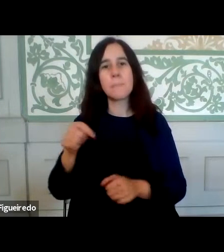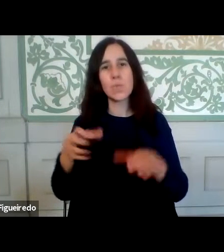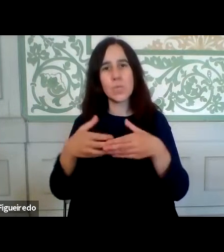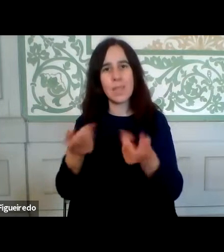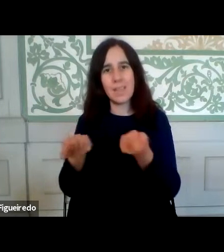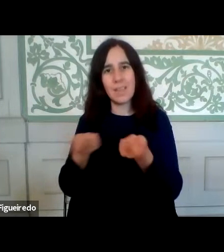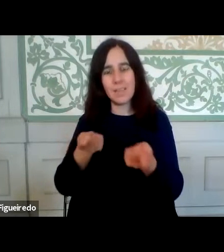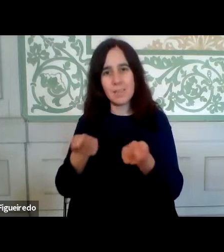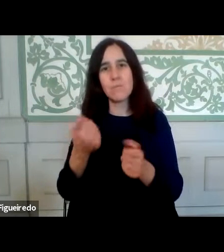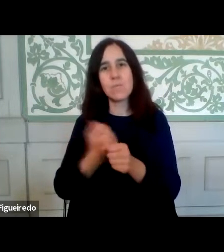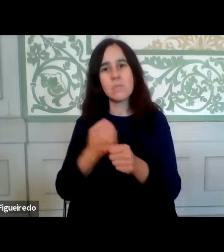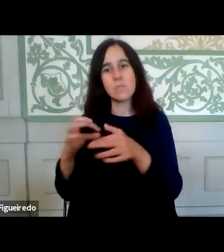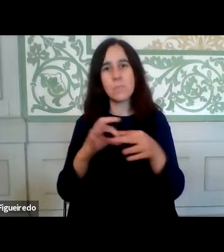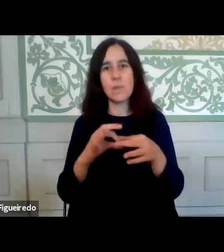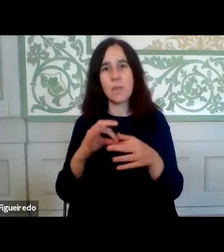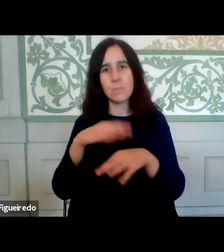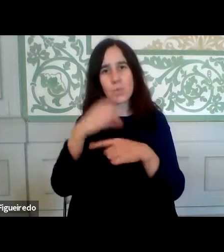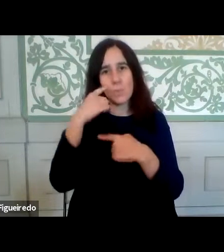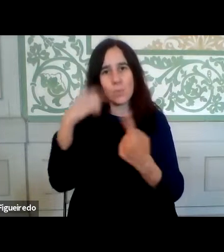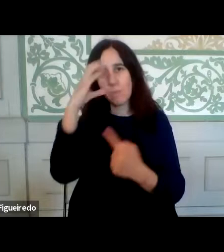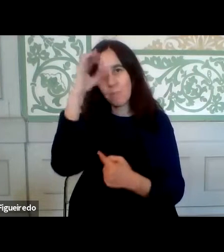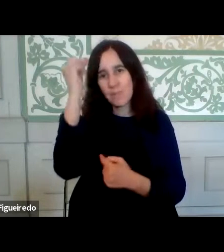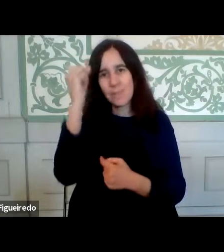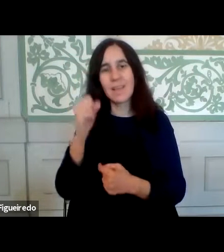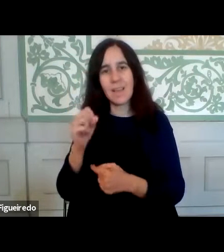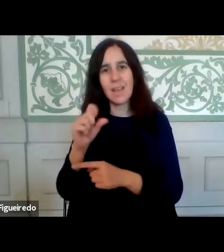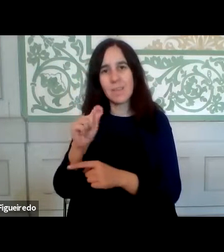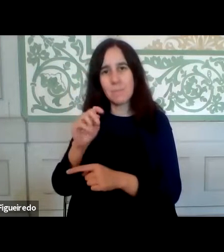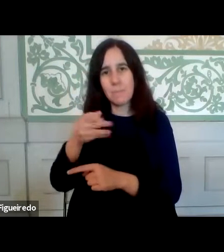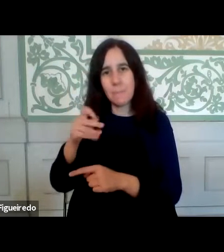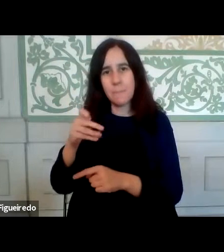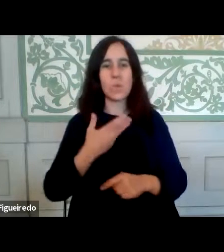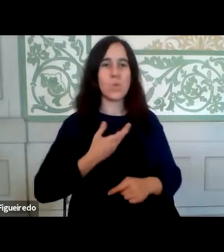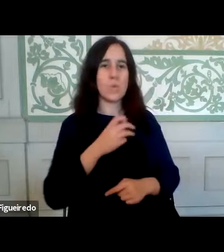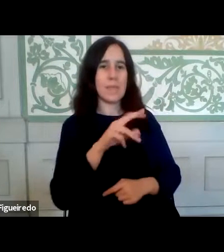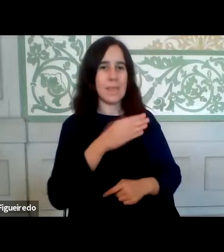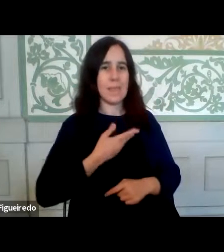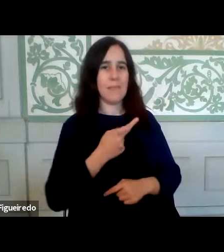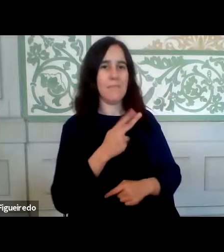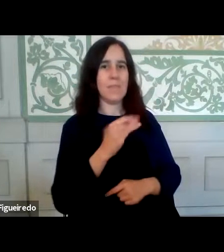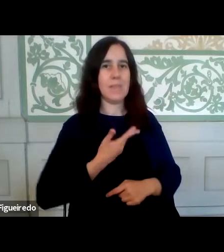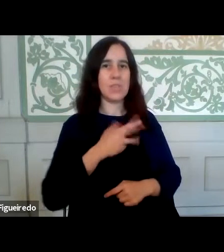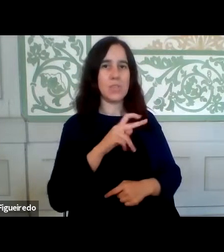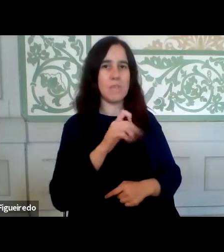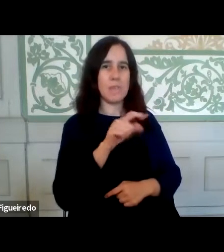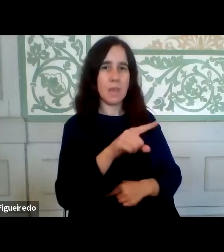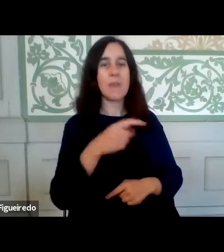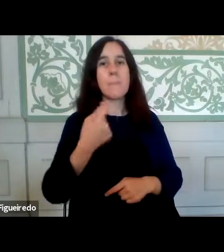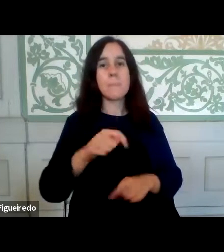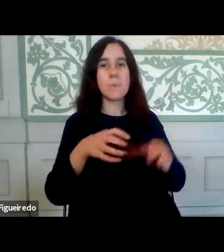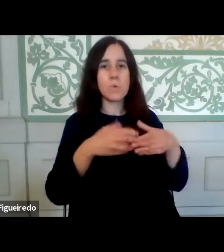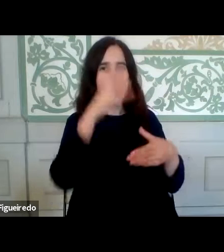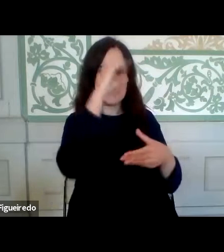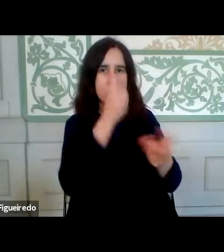Entidade de Serviços Partilhados da Administração Pública, ESPAP, Dr. David Xavier, Secretário-Geral da Secretaria-Geral da Presidência do Conselho de